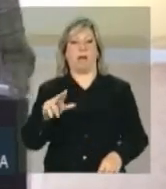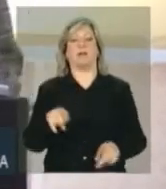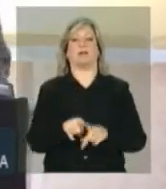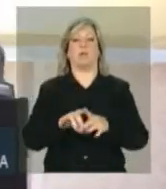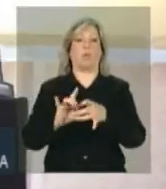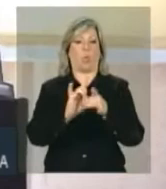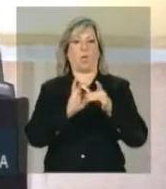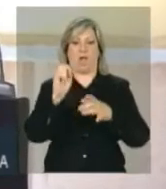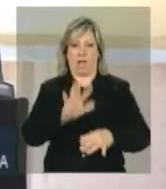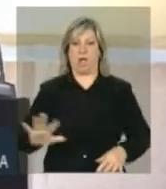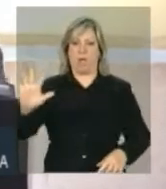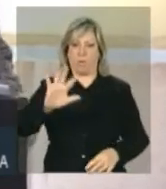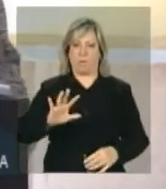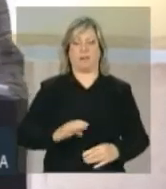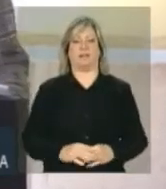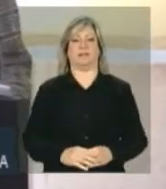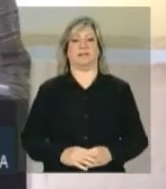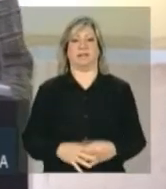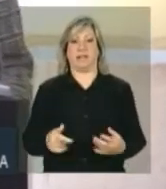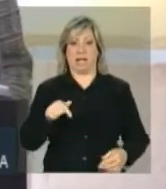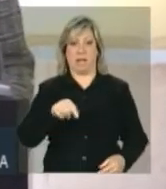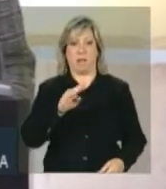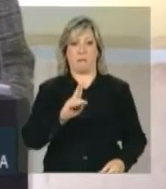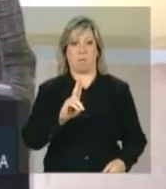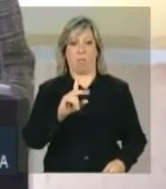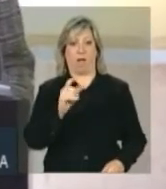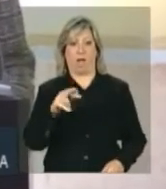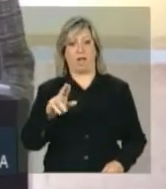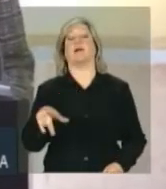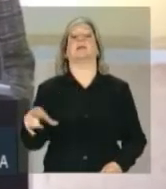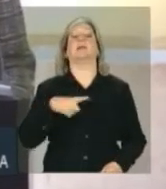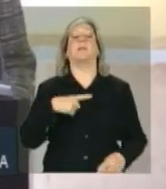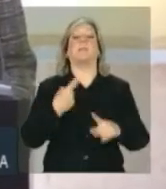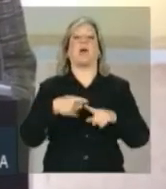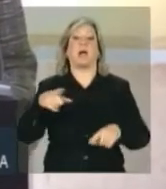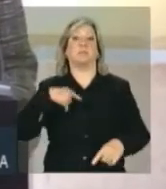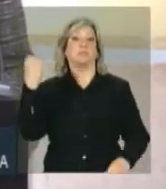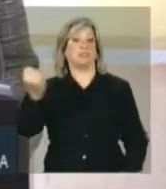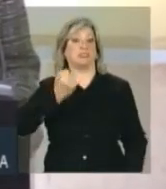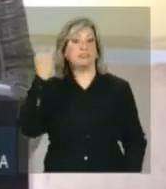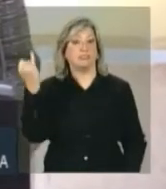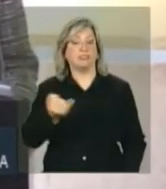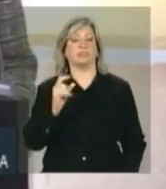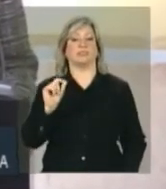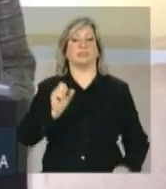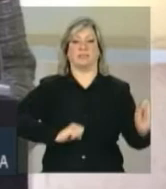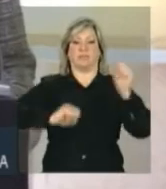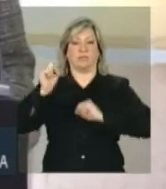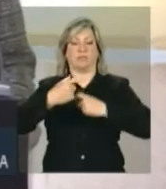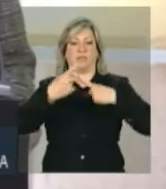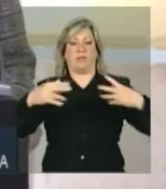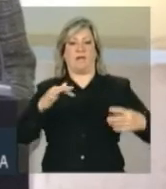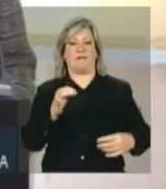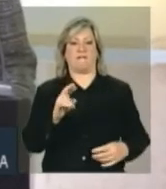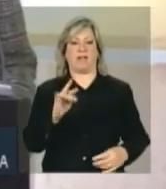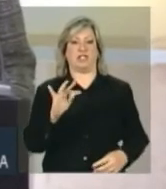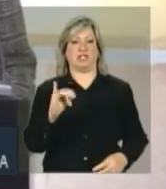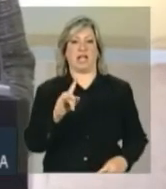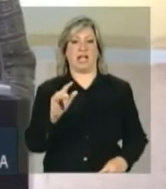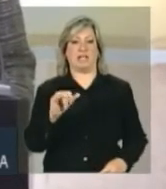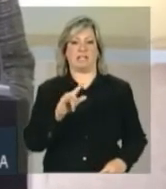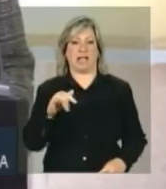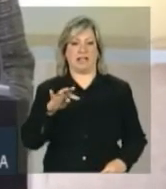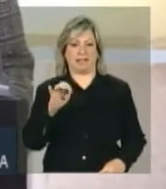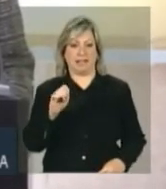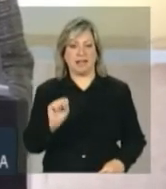da União Europeia. A Bulgária, justamente por ser importante produtor de fertilizantes, tem condições